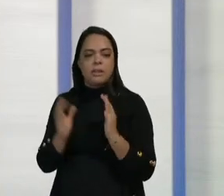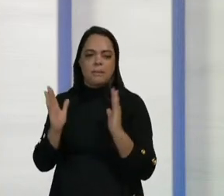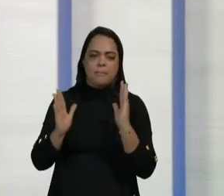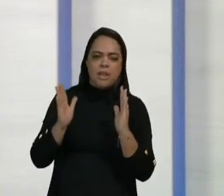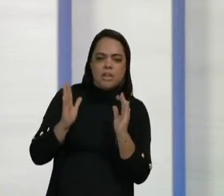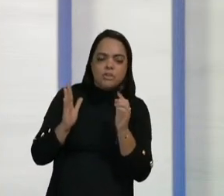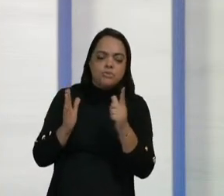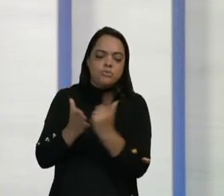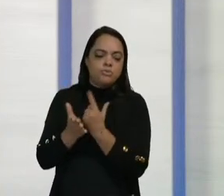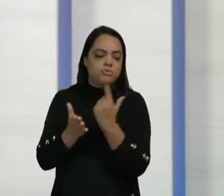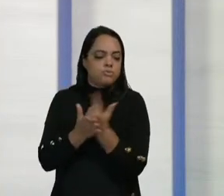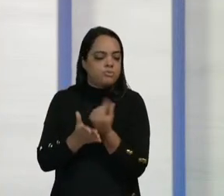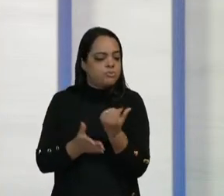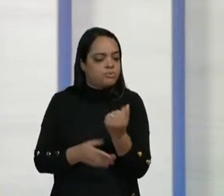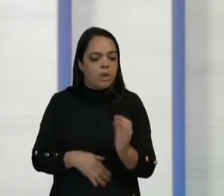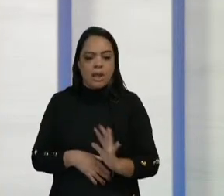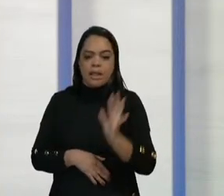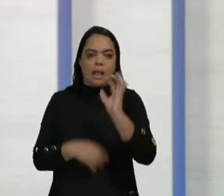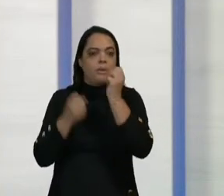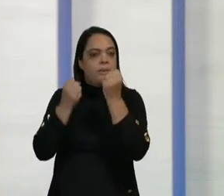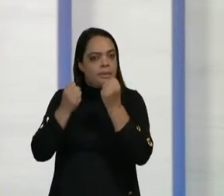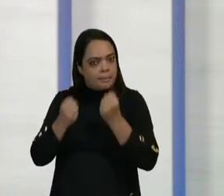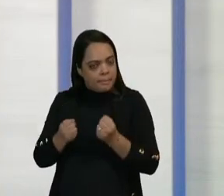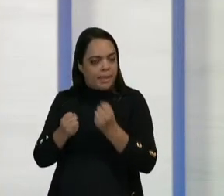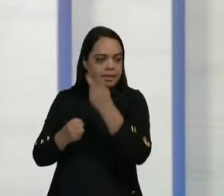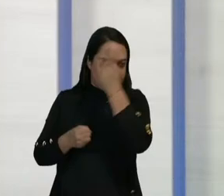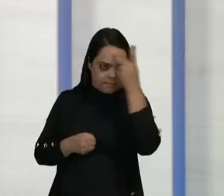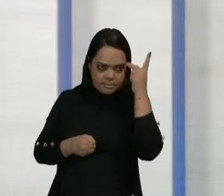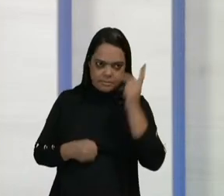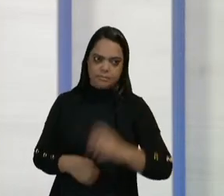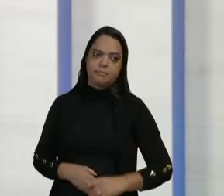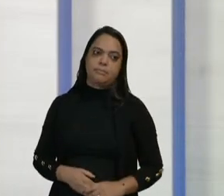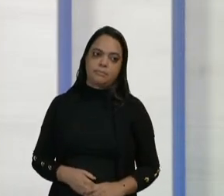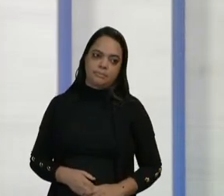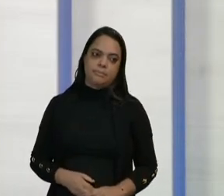ainda está muito caro e pesa no bolso de muita gente.